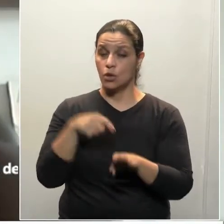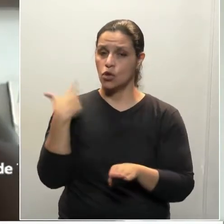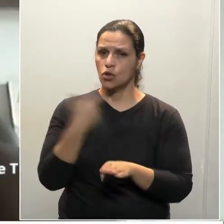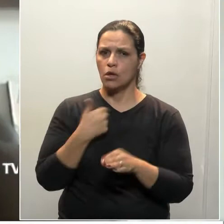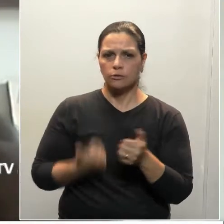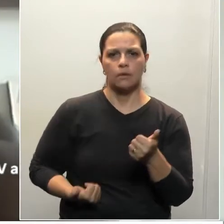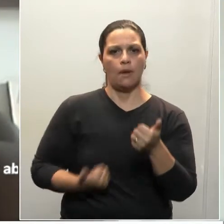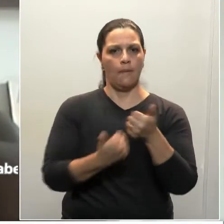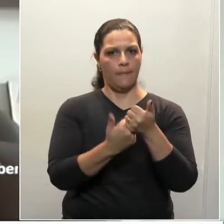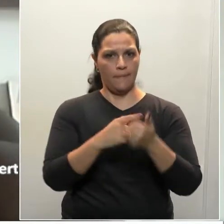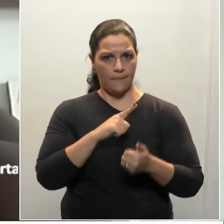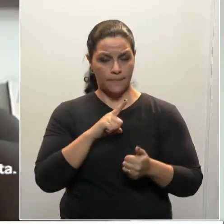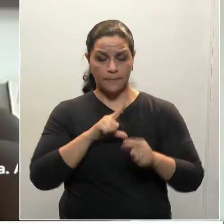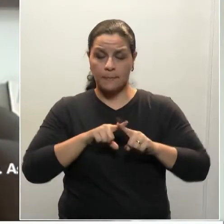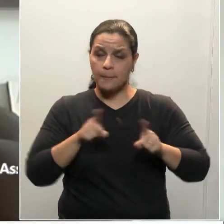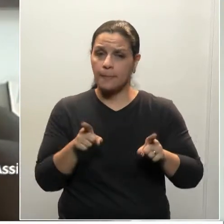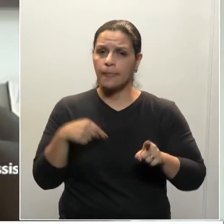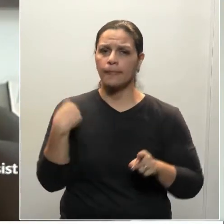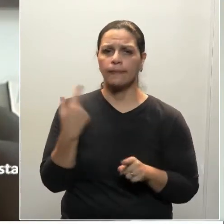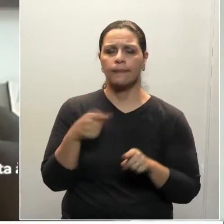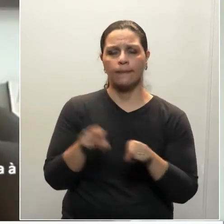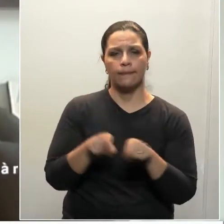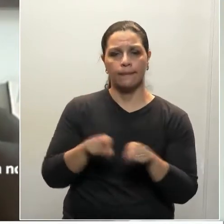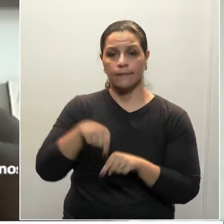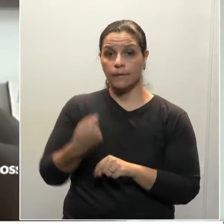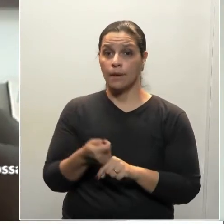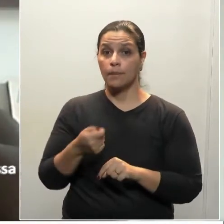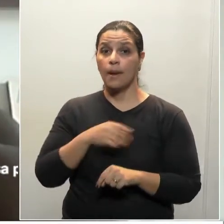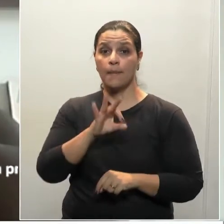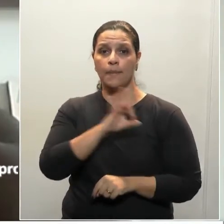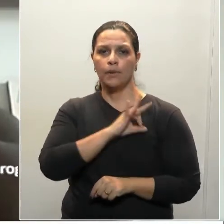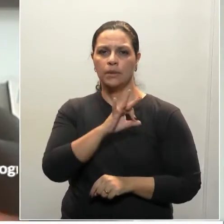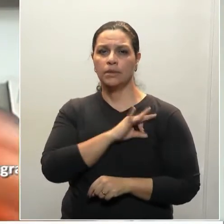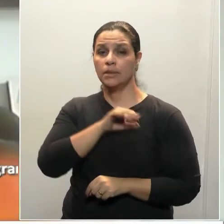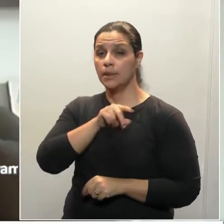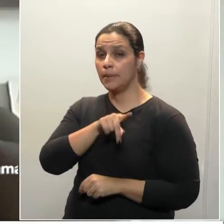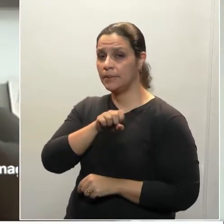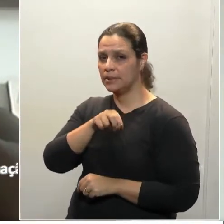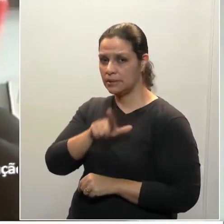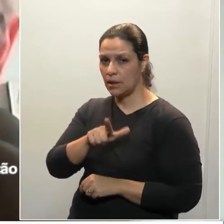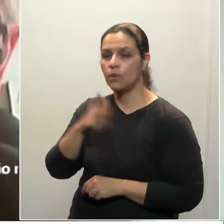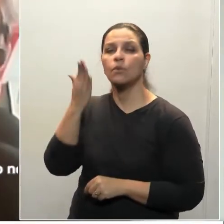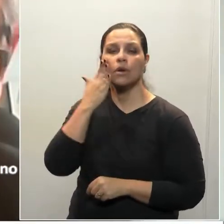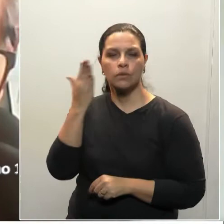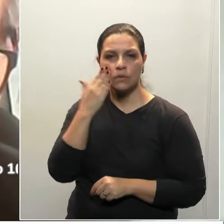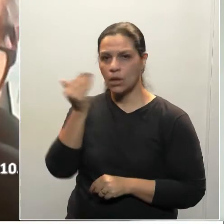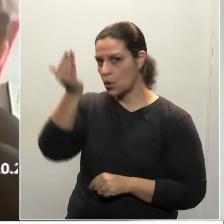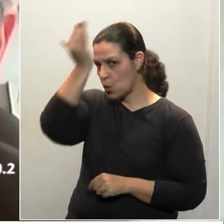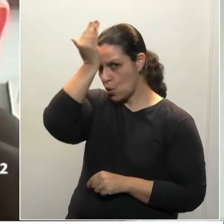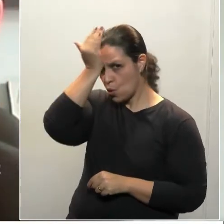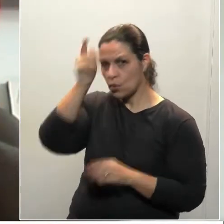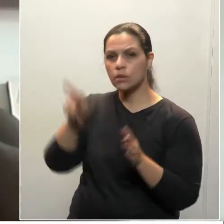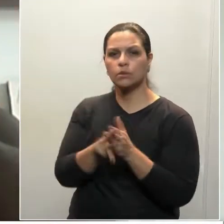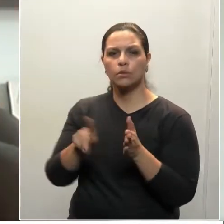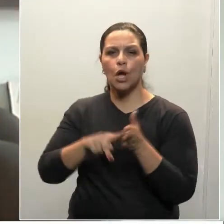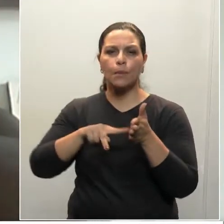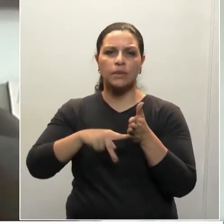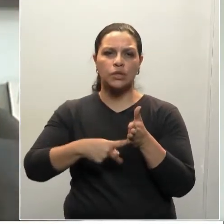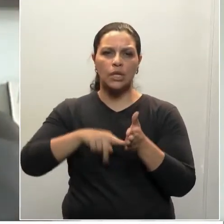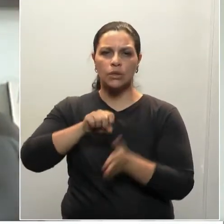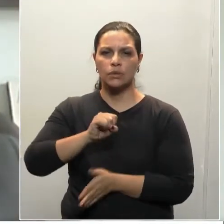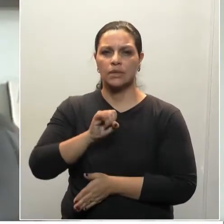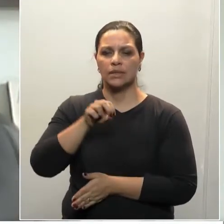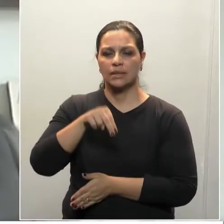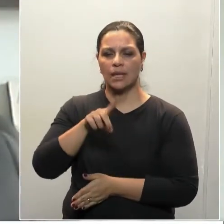solidarizamos, mas também com relação à polícia penal. Sei que o deputado Roussin teve uma reunião com o Sindas Pêndias atrás,